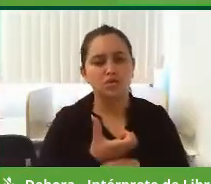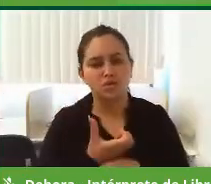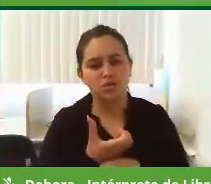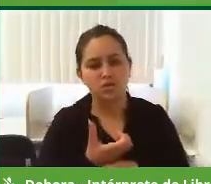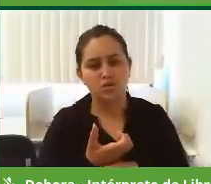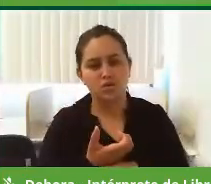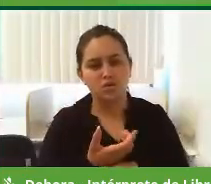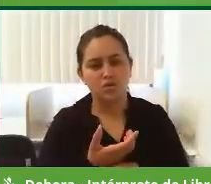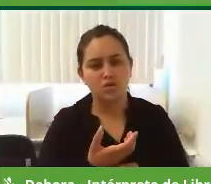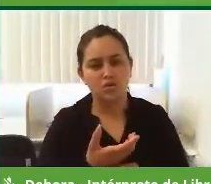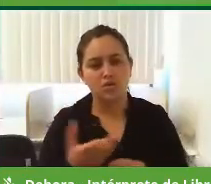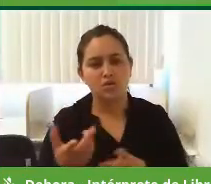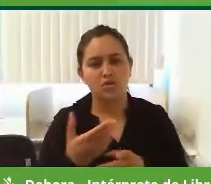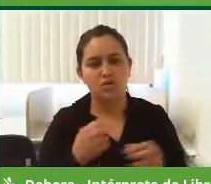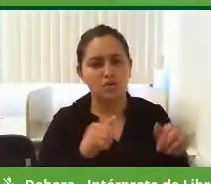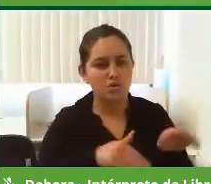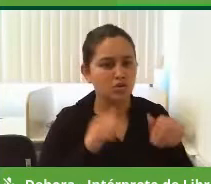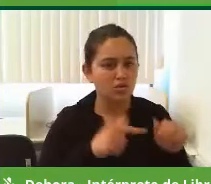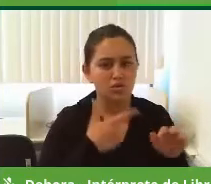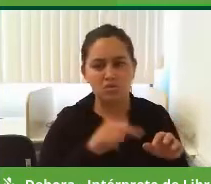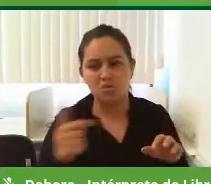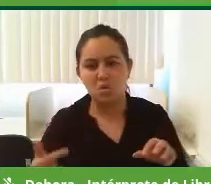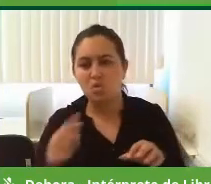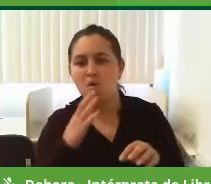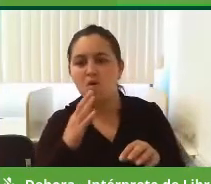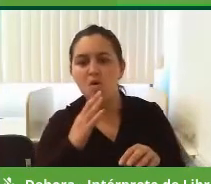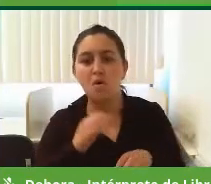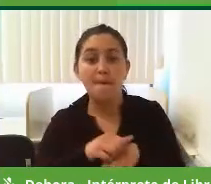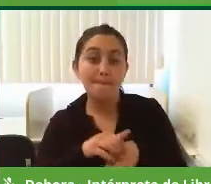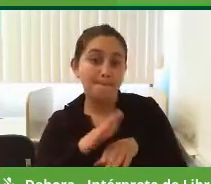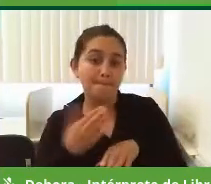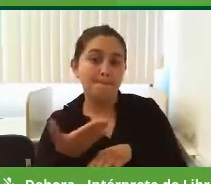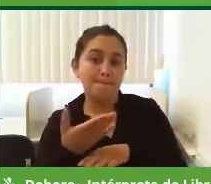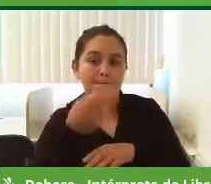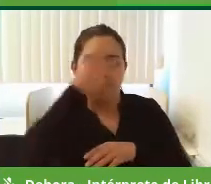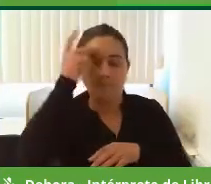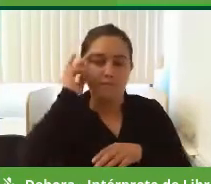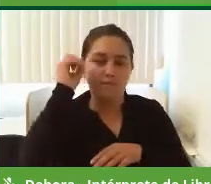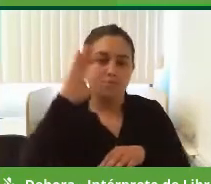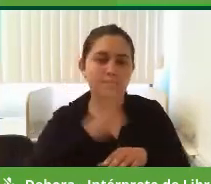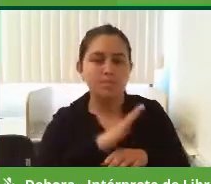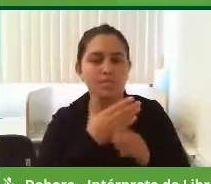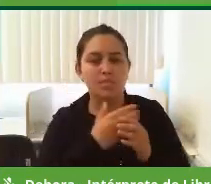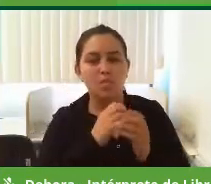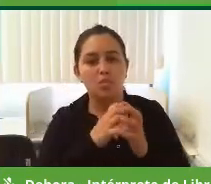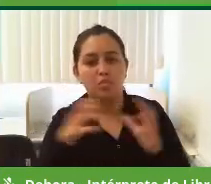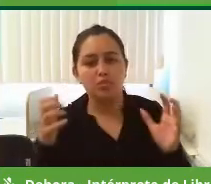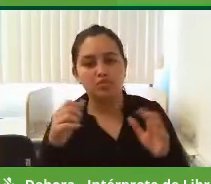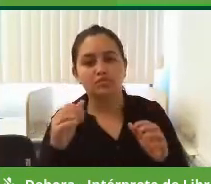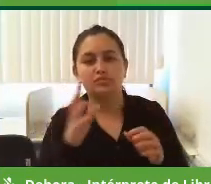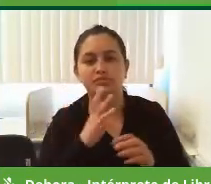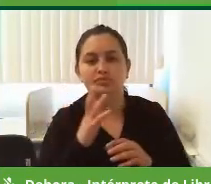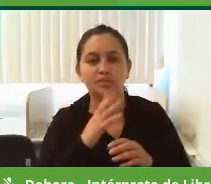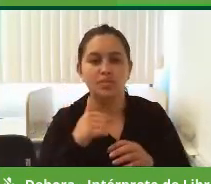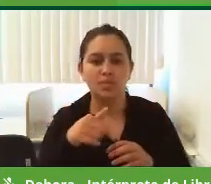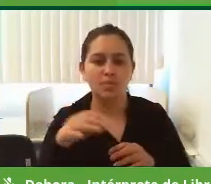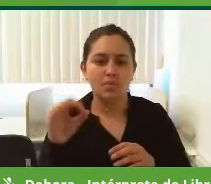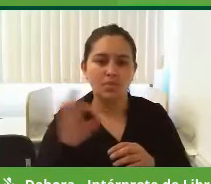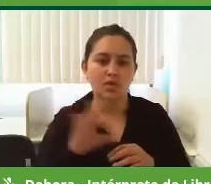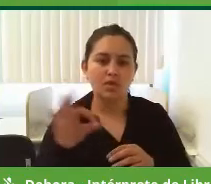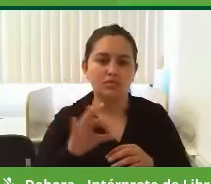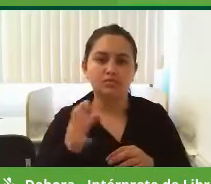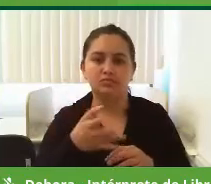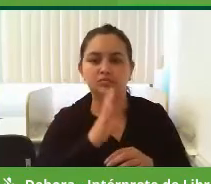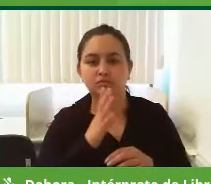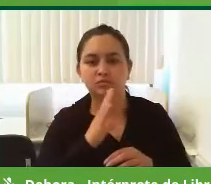então, muita da juventude não me conhece ainda, mas o povo de São Bento em si, a maioria me conhece, vamos dizer que 70% do povo me conhece,